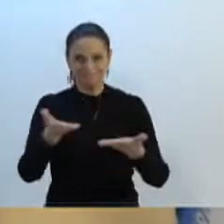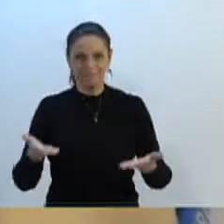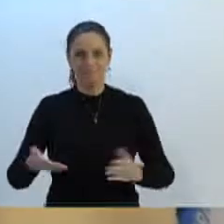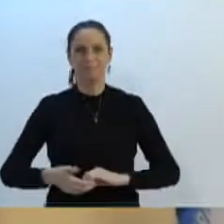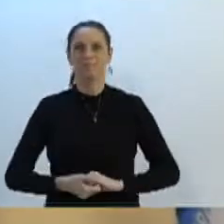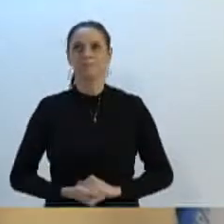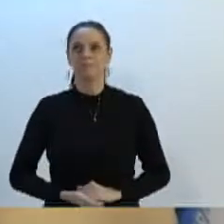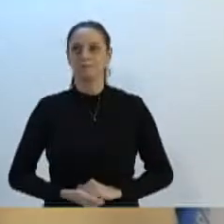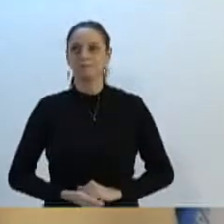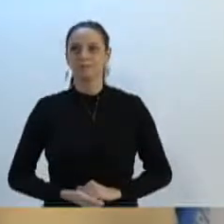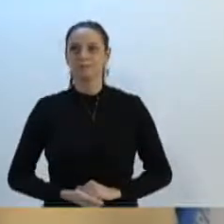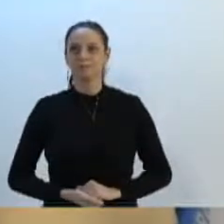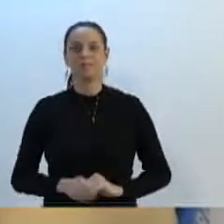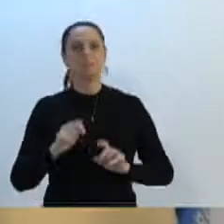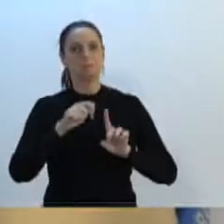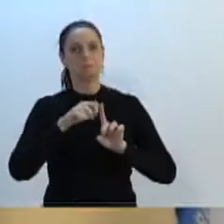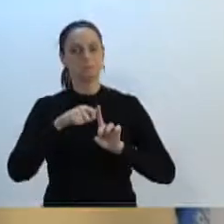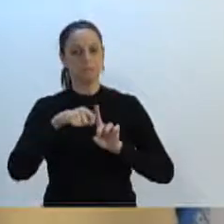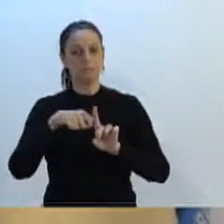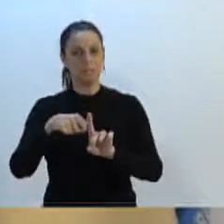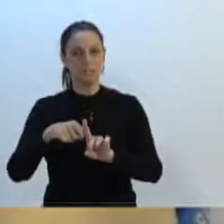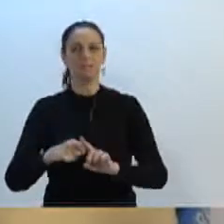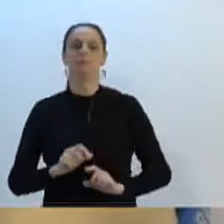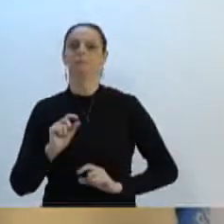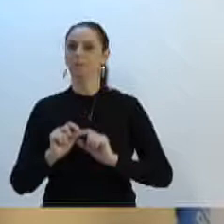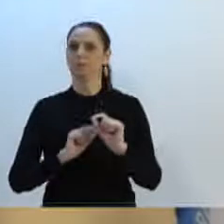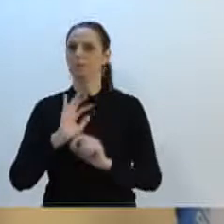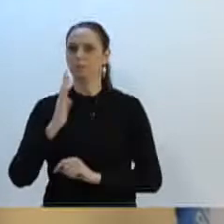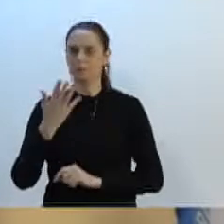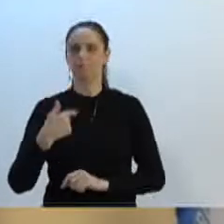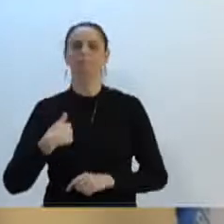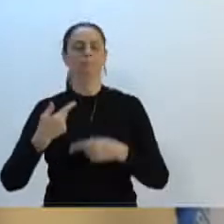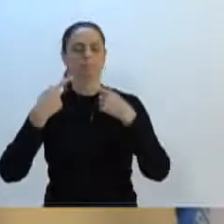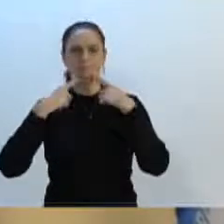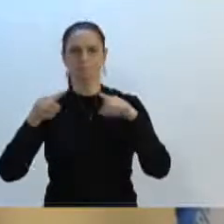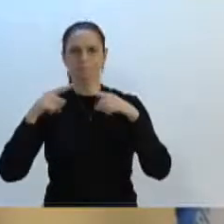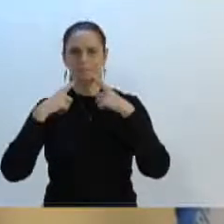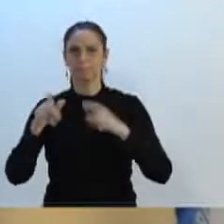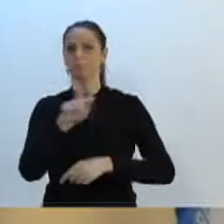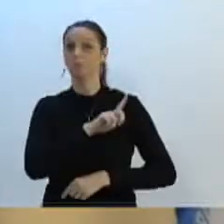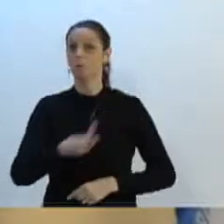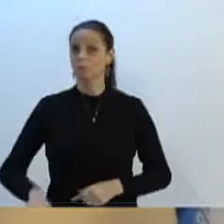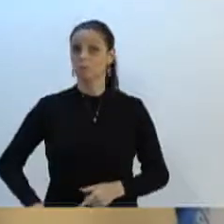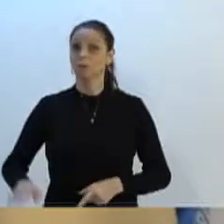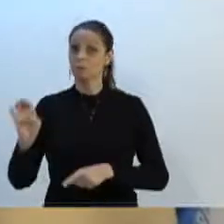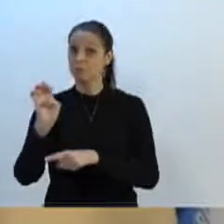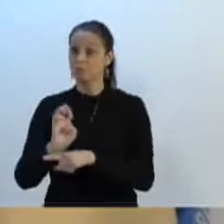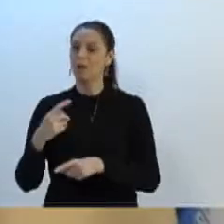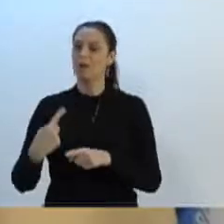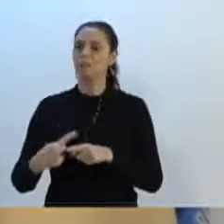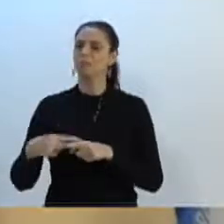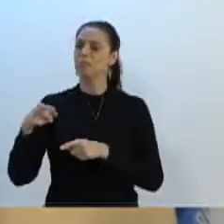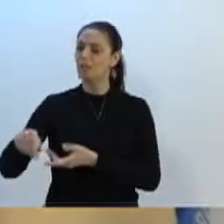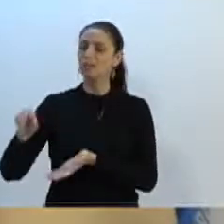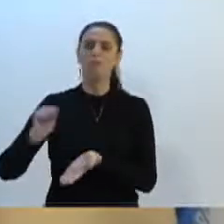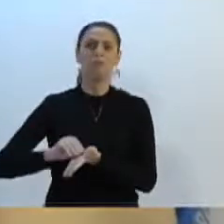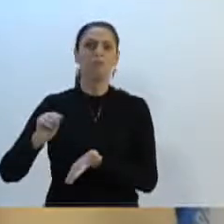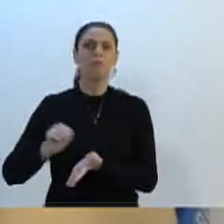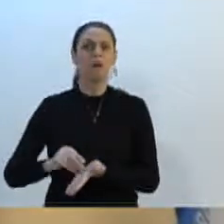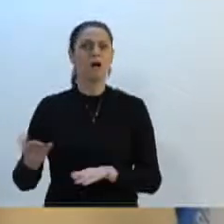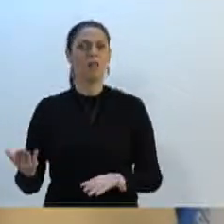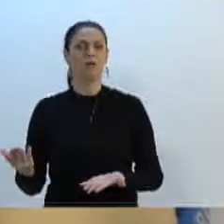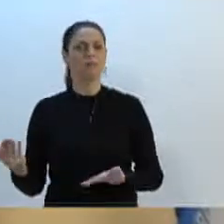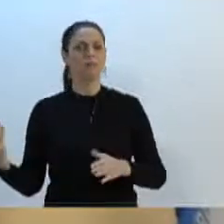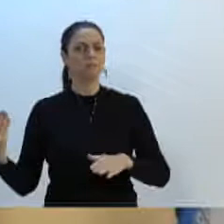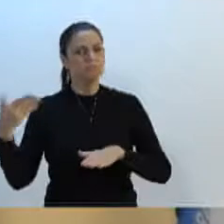Nos últimos meses eu fiz algumas críticas aqui ao governo do estado, a ausência do governador em